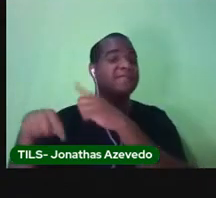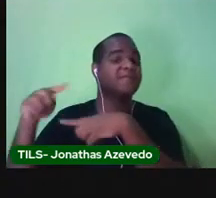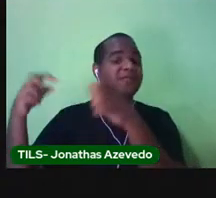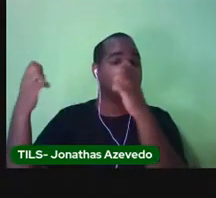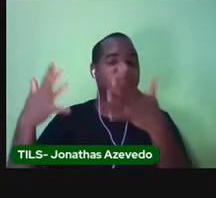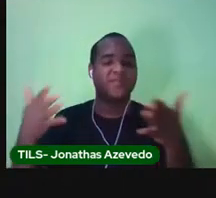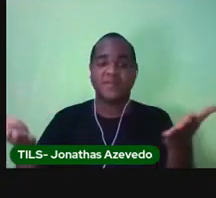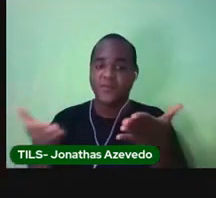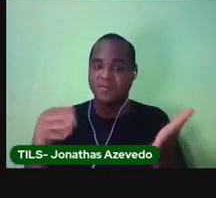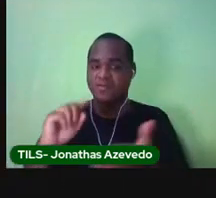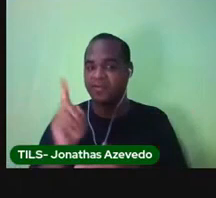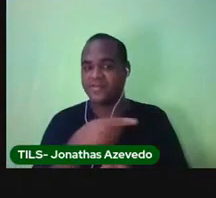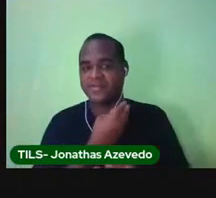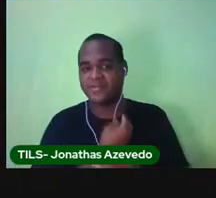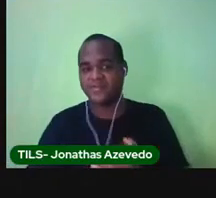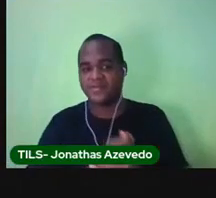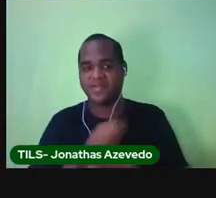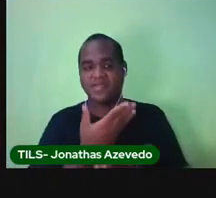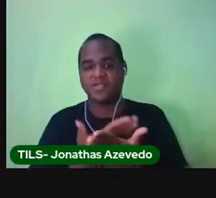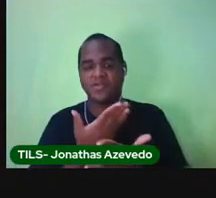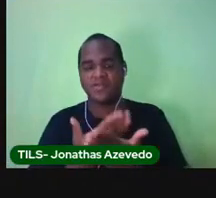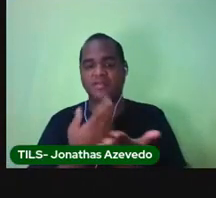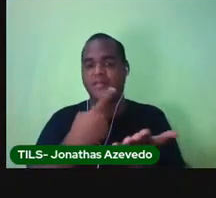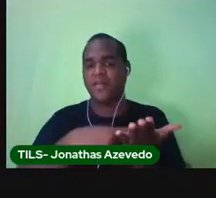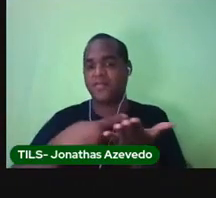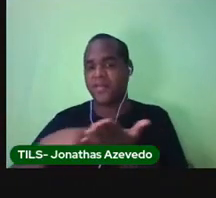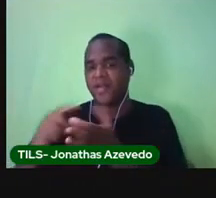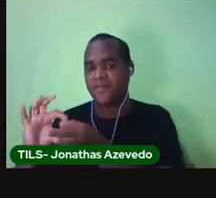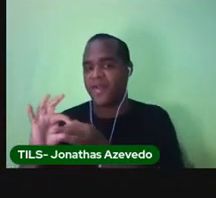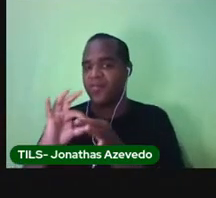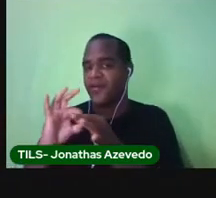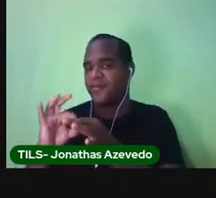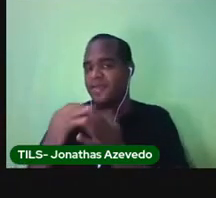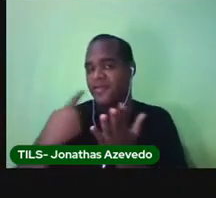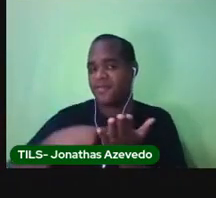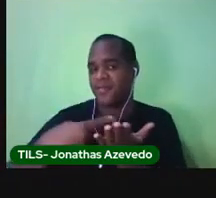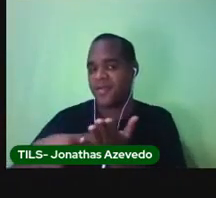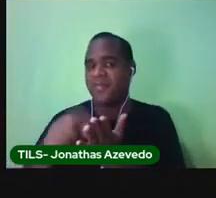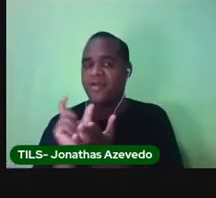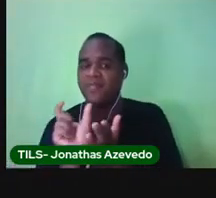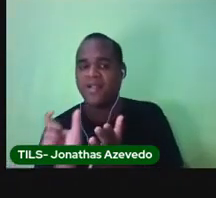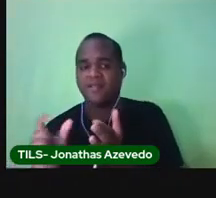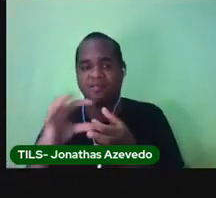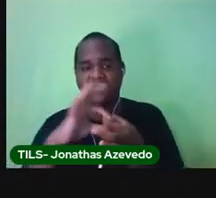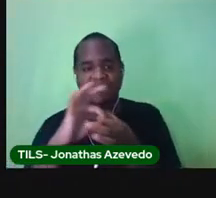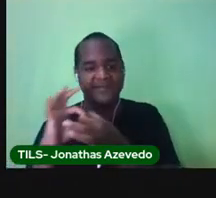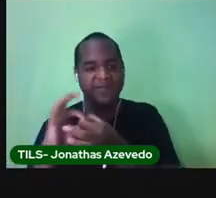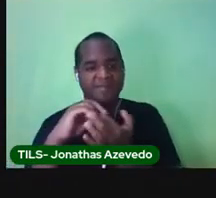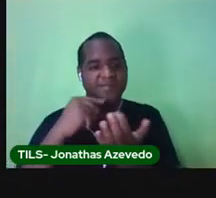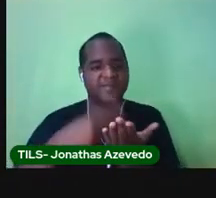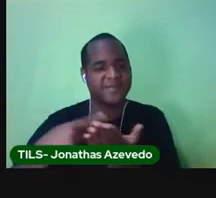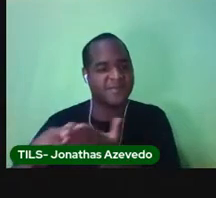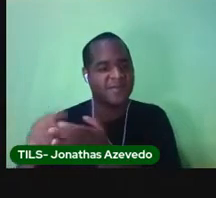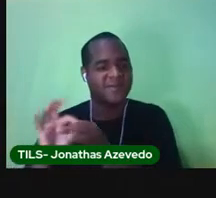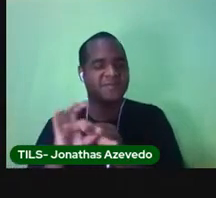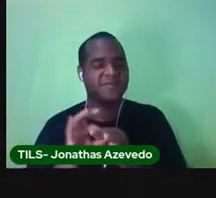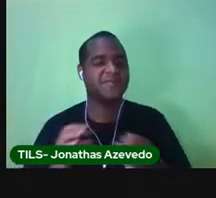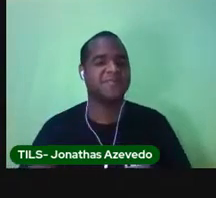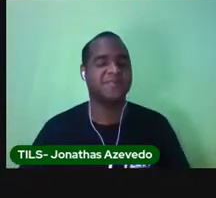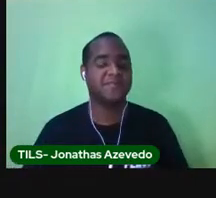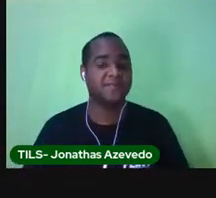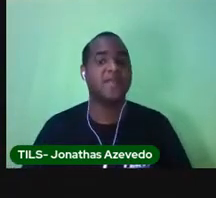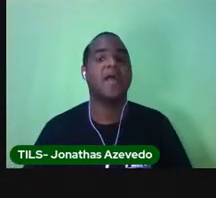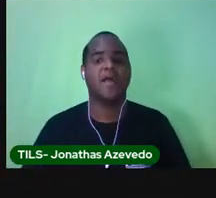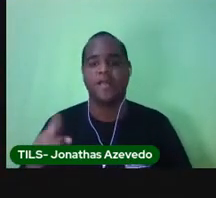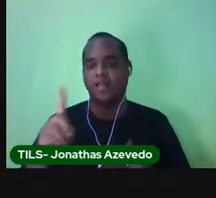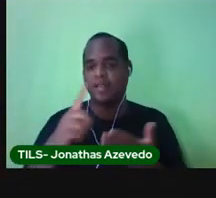estudamos sobre as parlendas. Você lembra o que são as parlendas? Muito bem. As